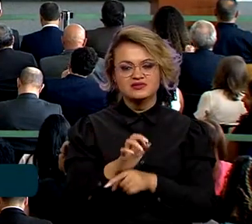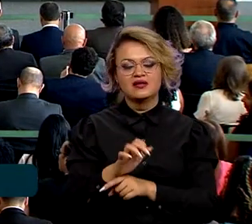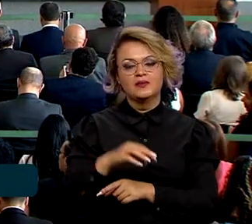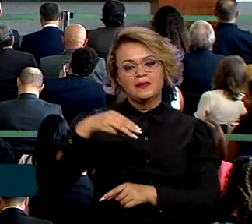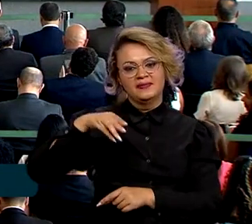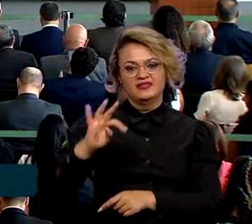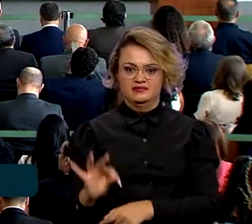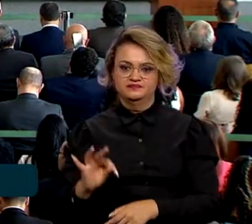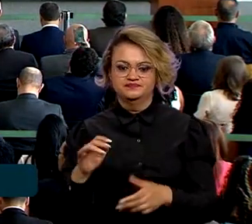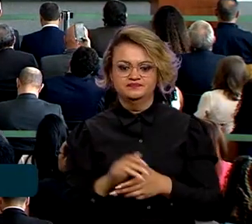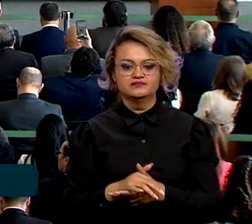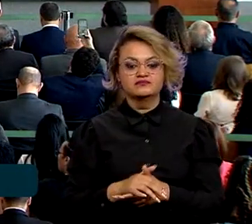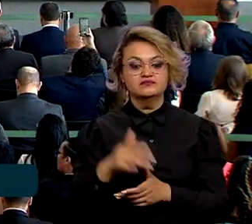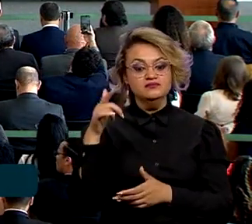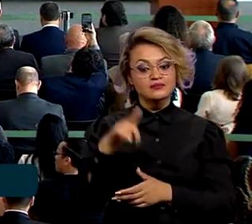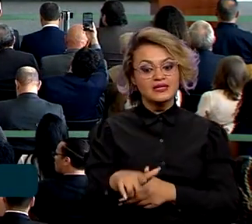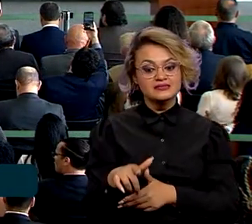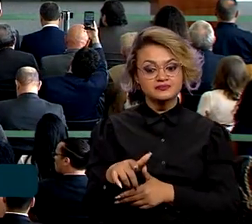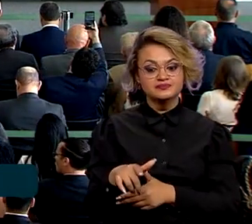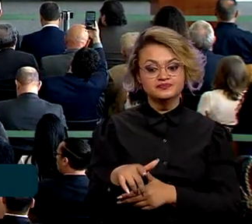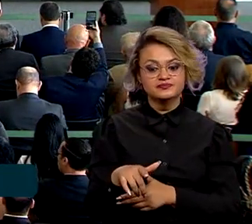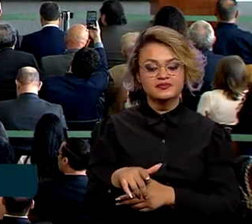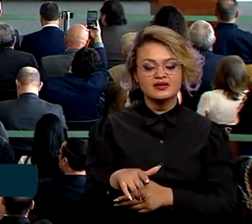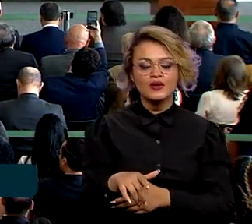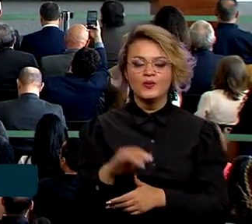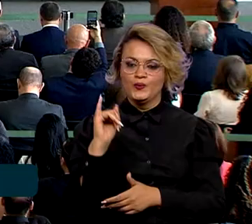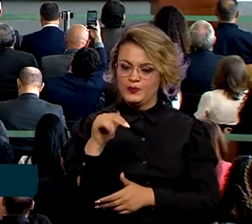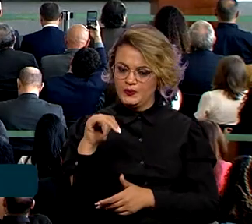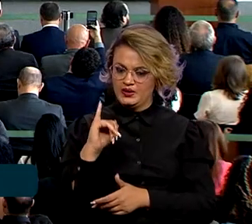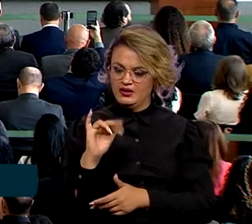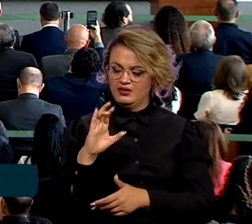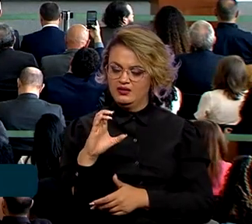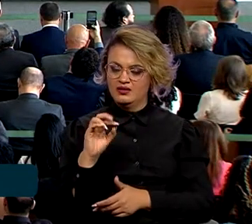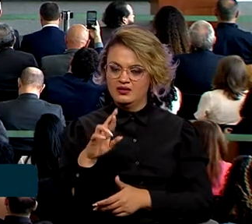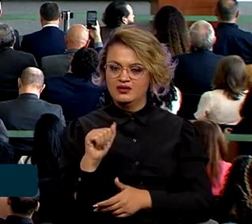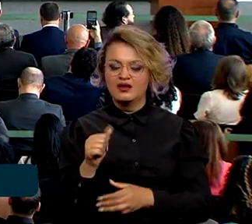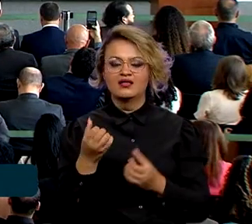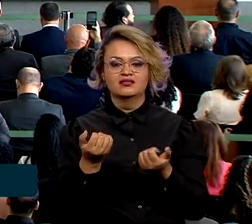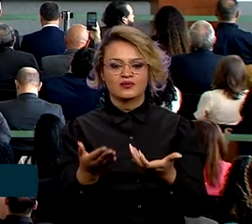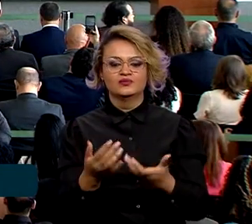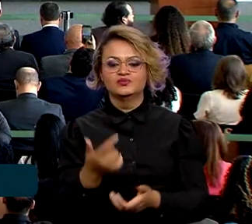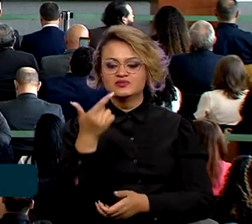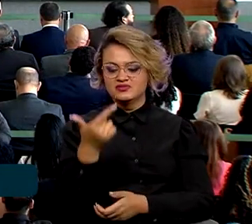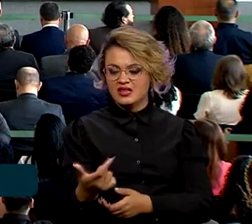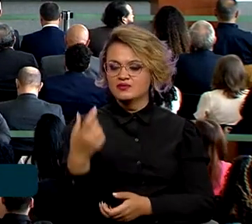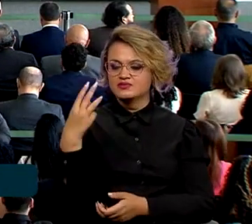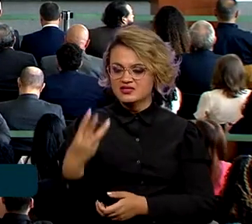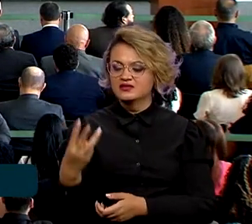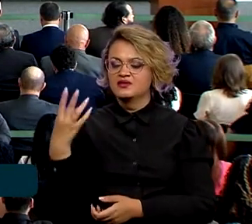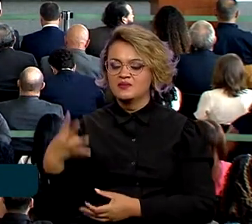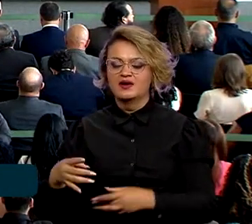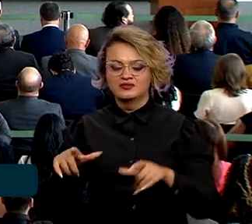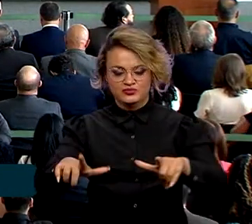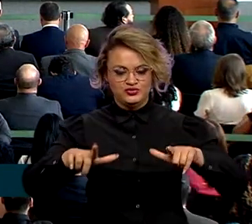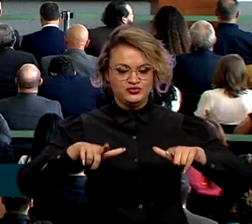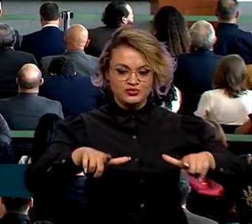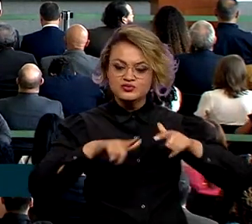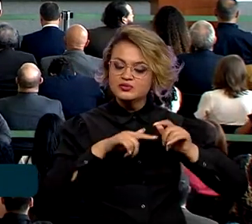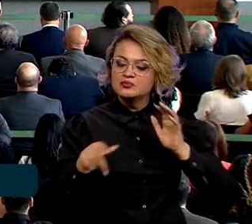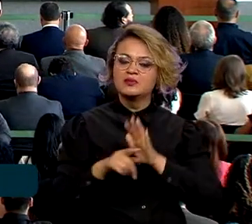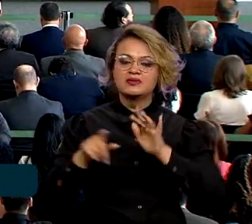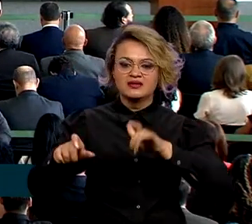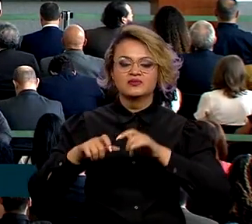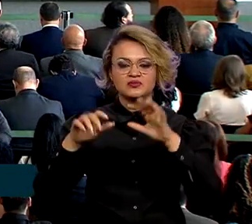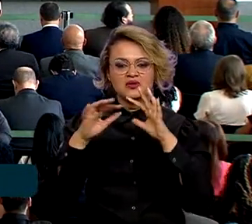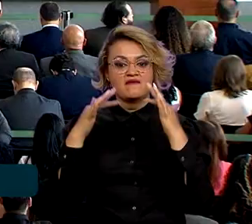A integra, pelo INCRA, de 534 títulos para agricultores familiares